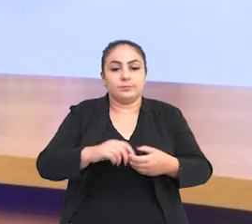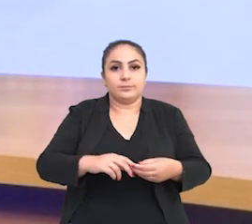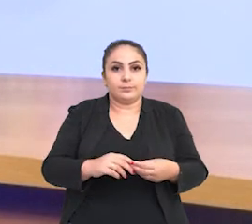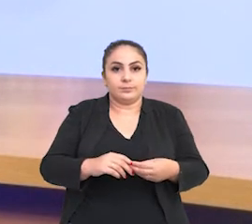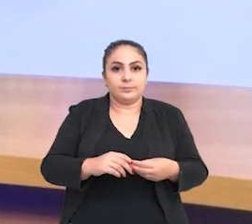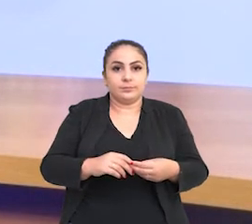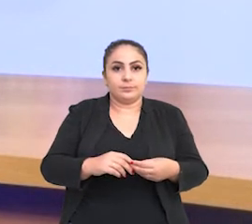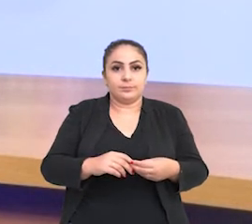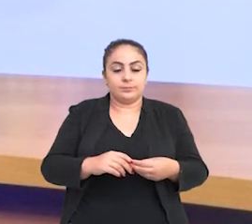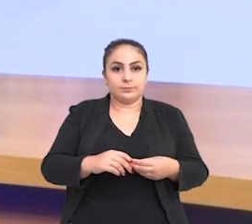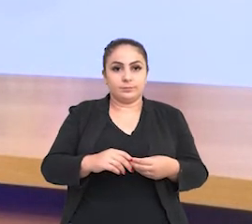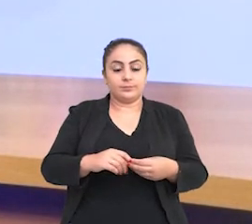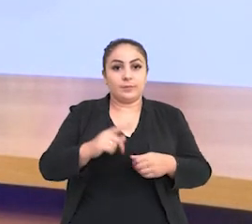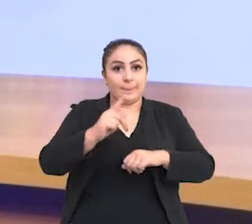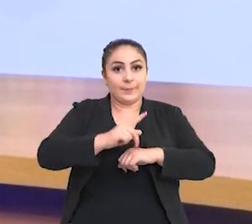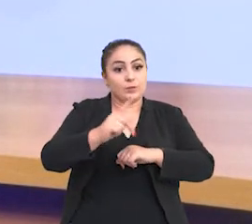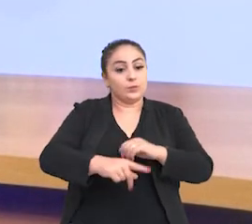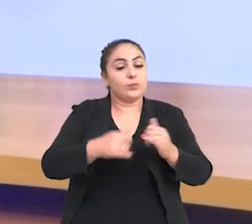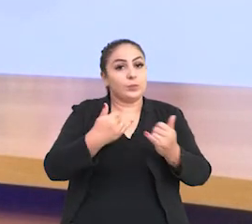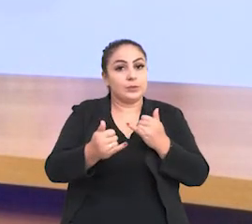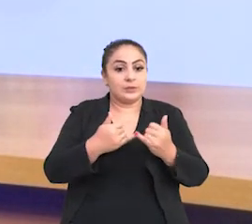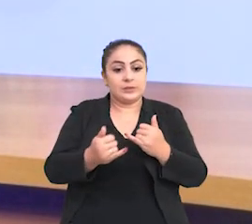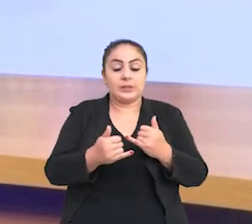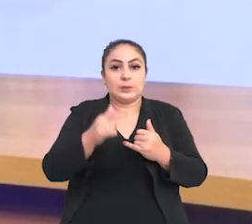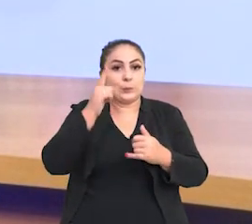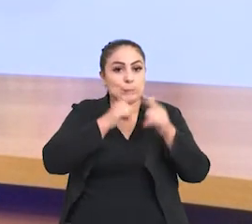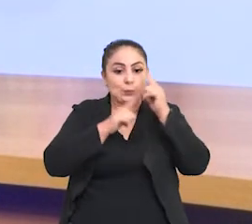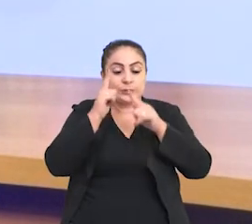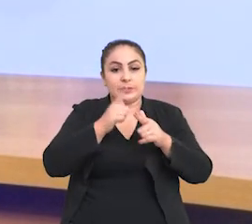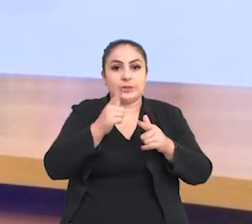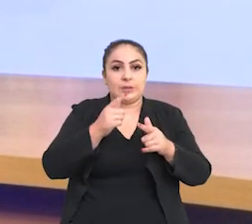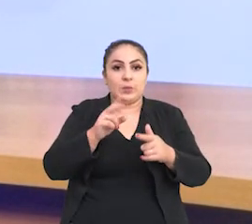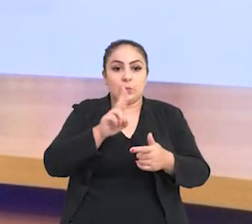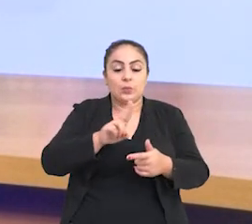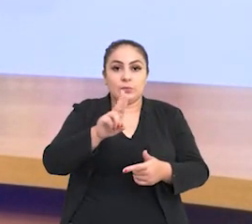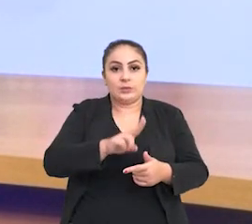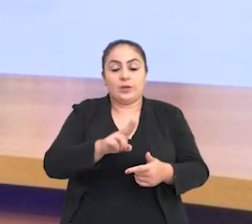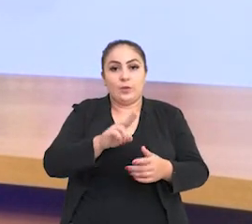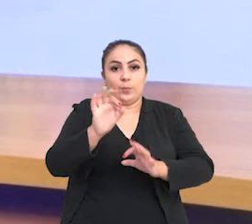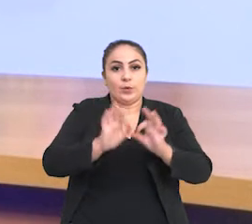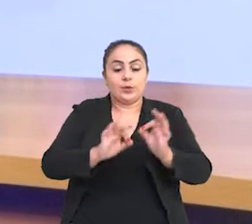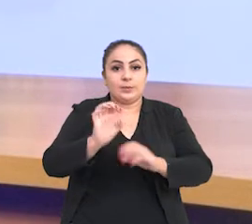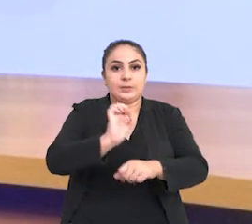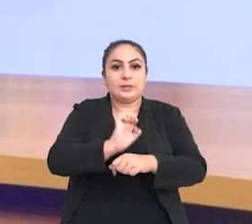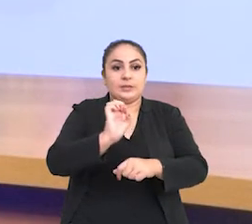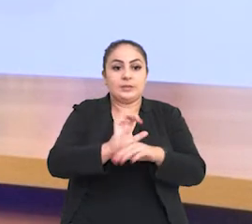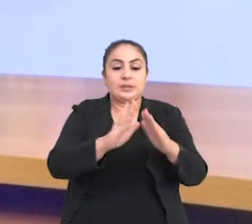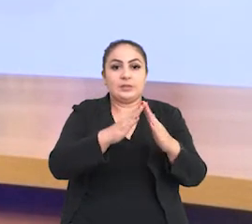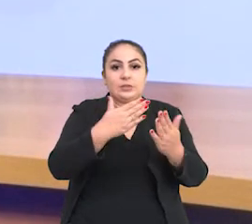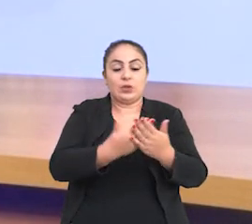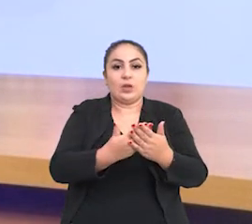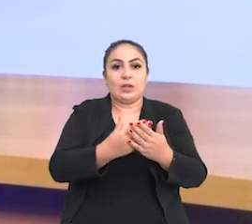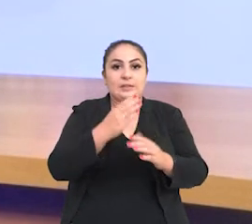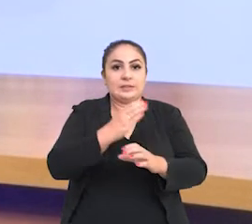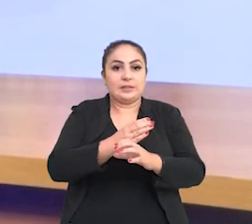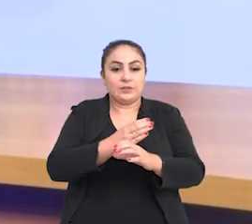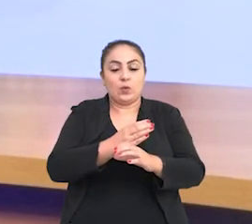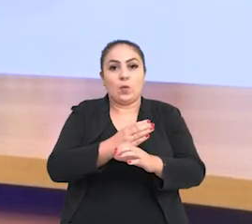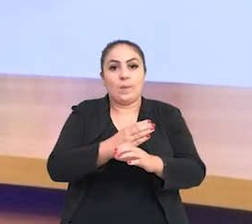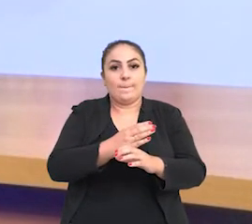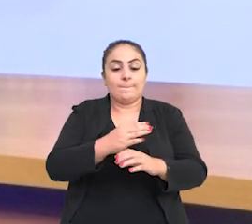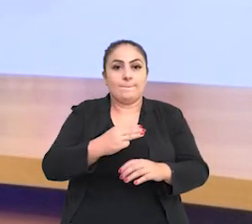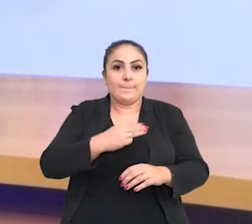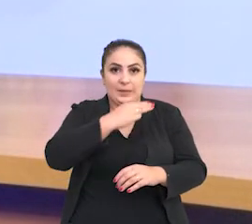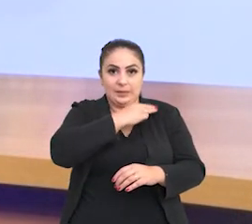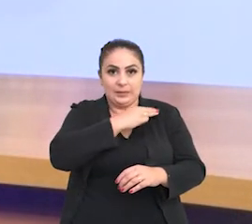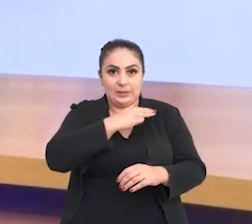sendo inviabilizados. Passo Fundo, por exemplo, não conseguiu aderir ao programa estadual das escolas cívico